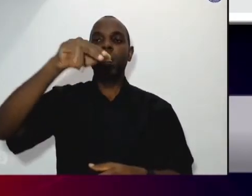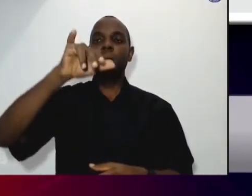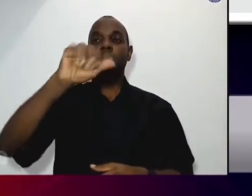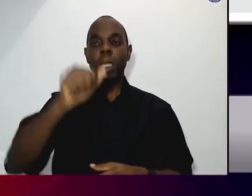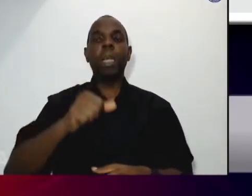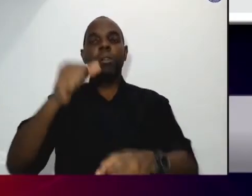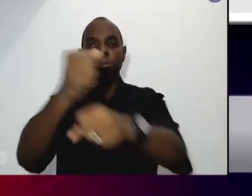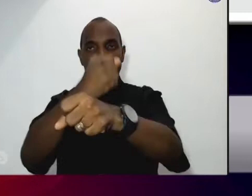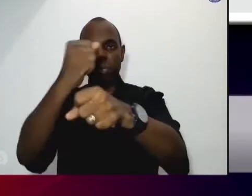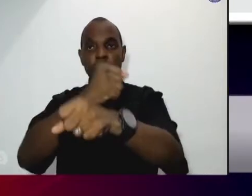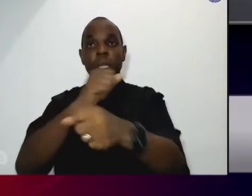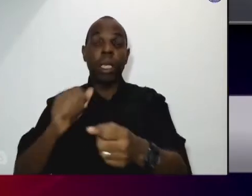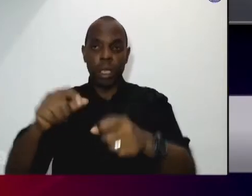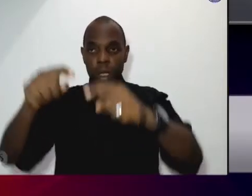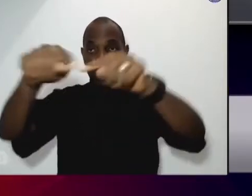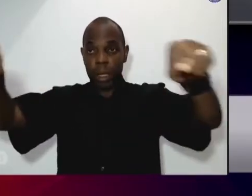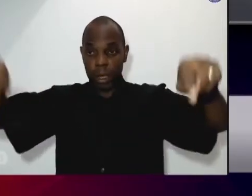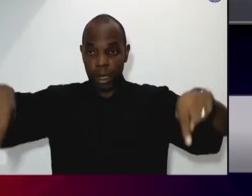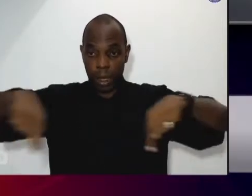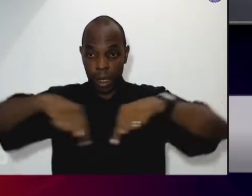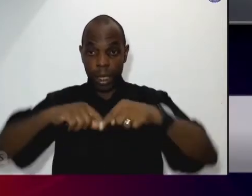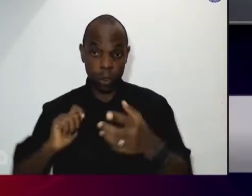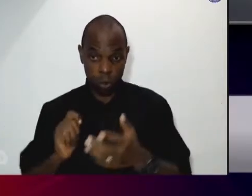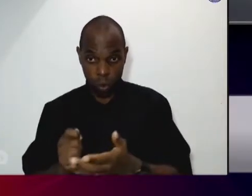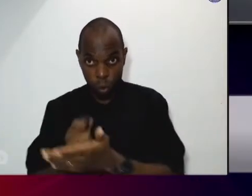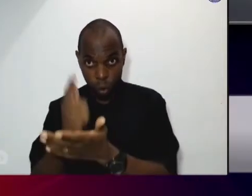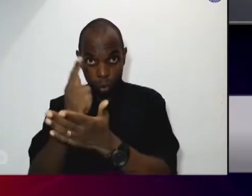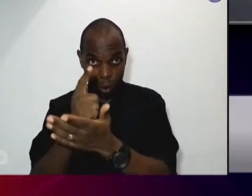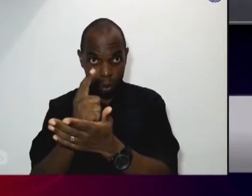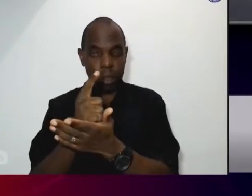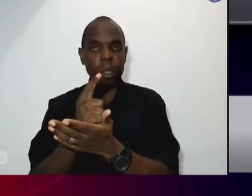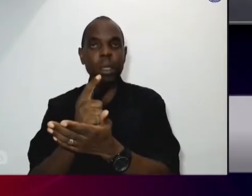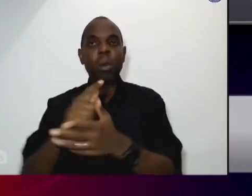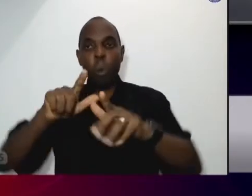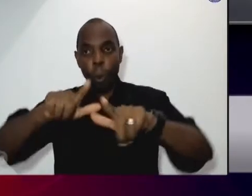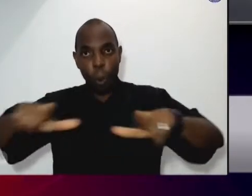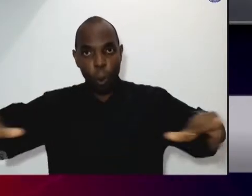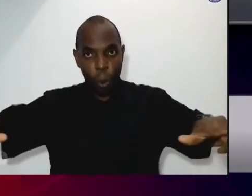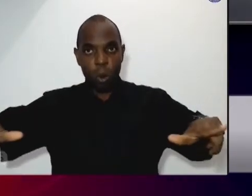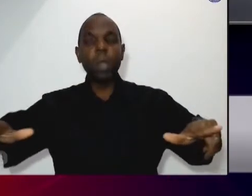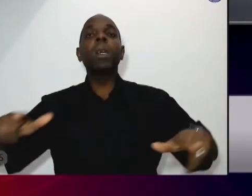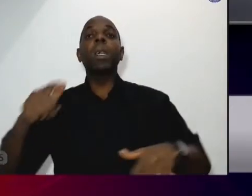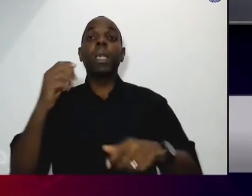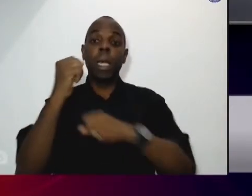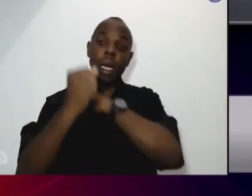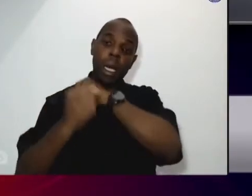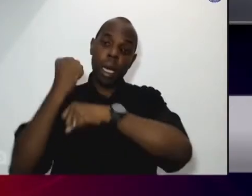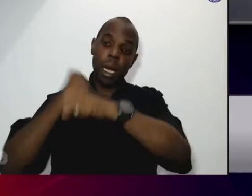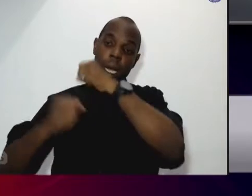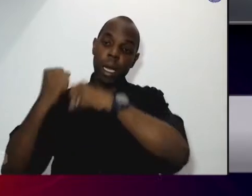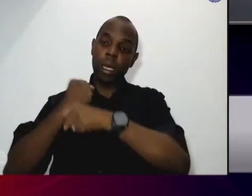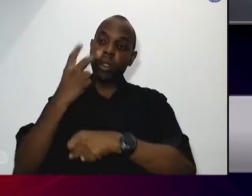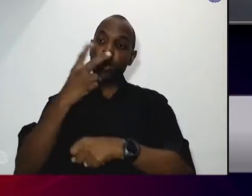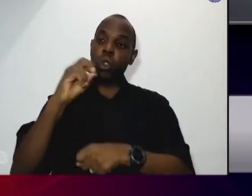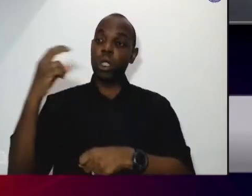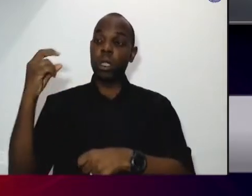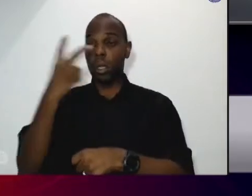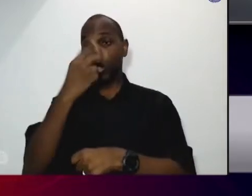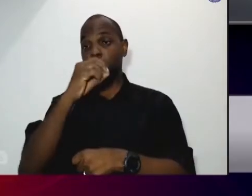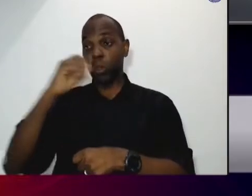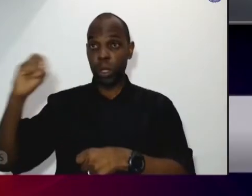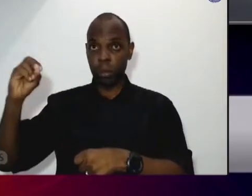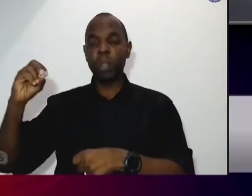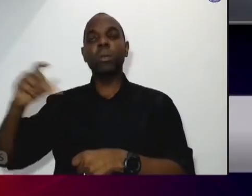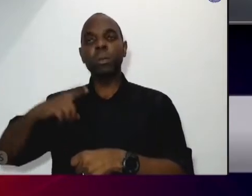comprado no ano 2000 aproximadamente, através de doações de funcionários da antiga NEIVA, indústria aeronáutica.